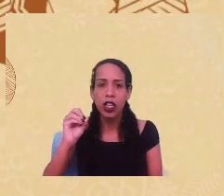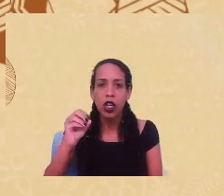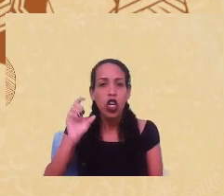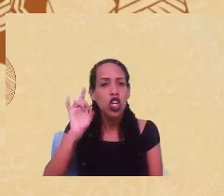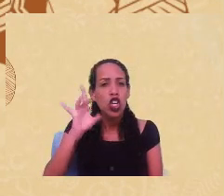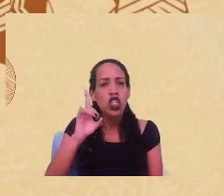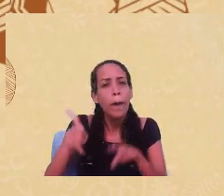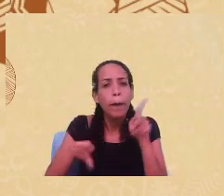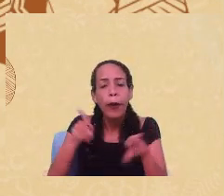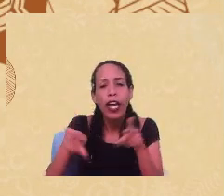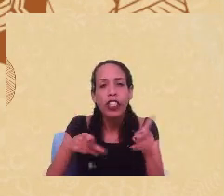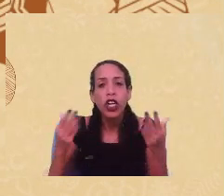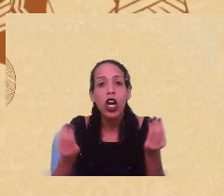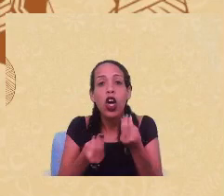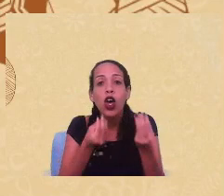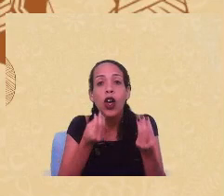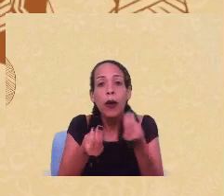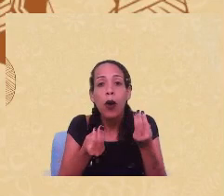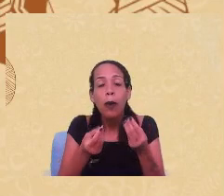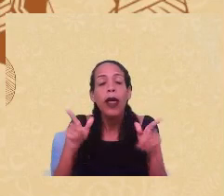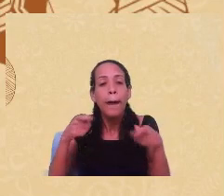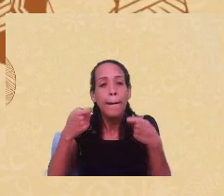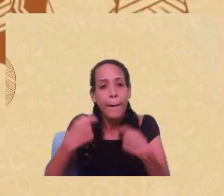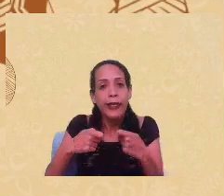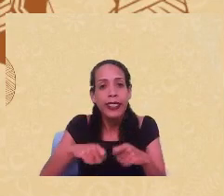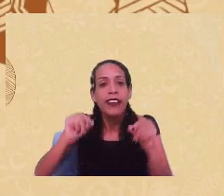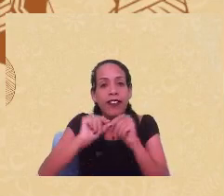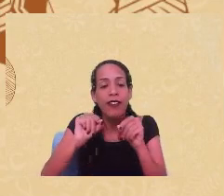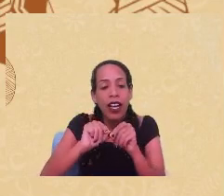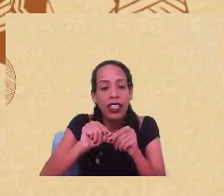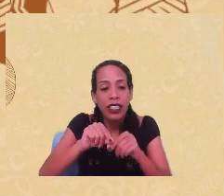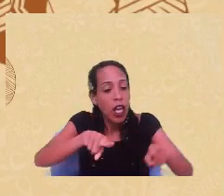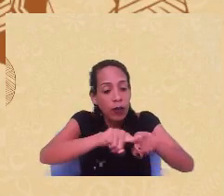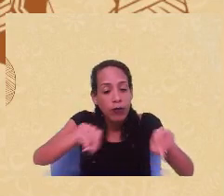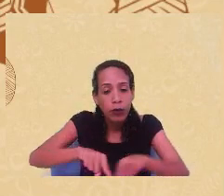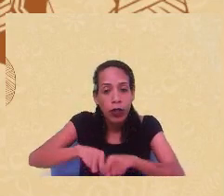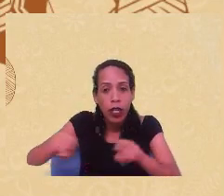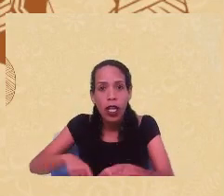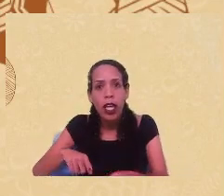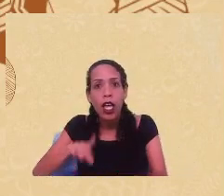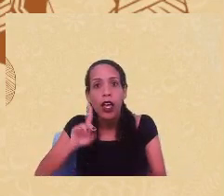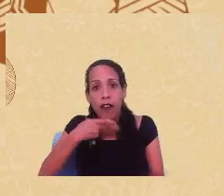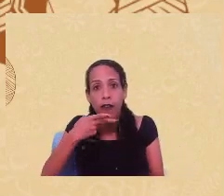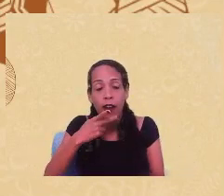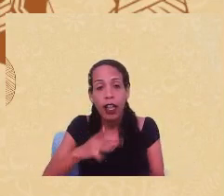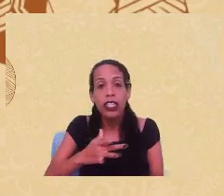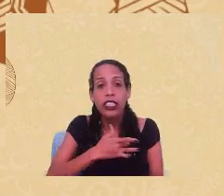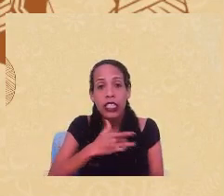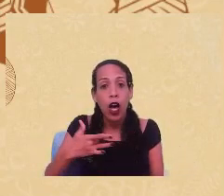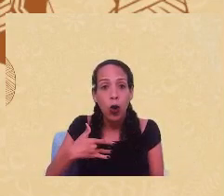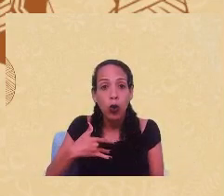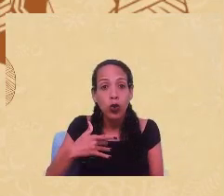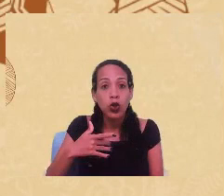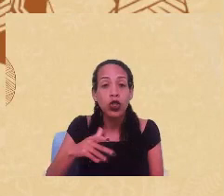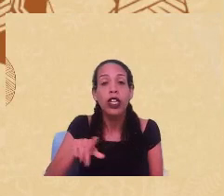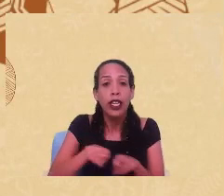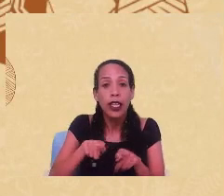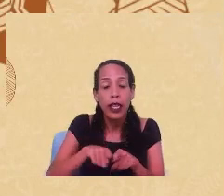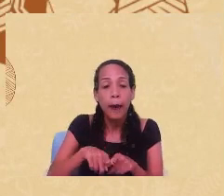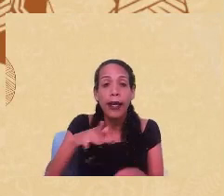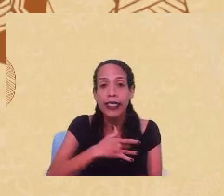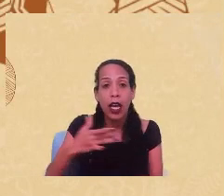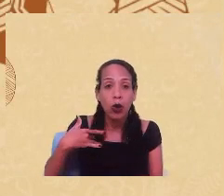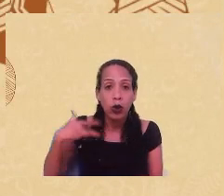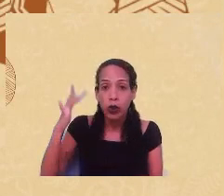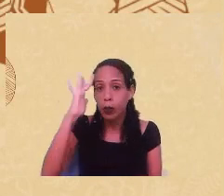tem que se fazer uma cultura naquele território, por isso que a saúde pública, a saúde mental pública, ela é feita dentro do território.